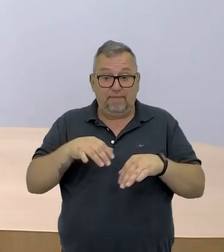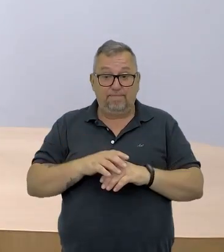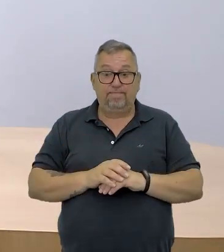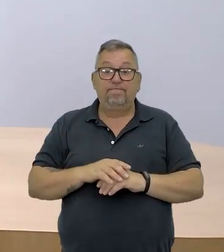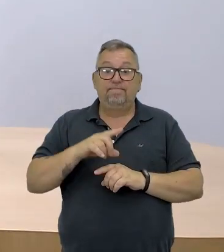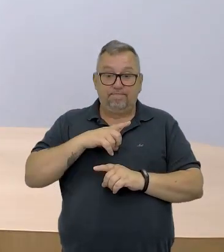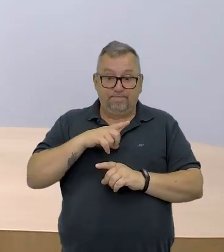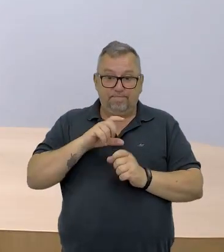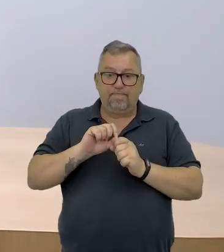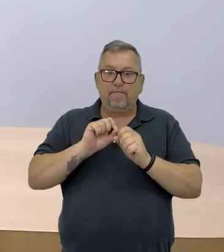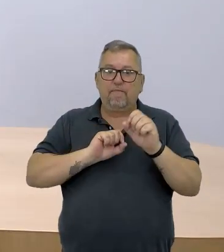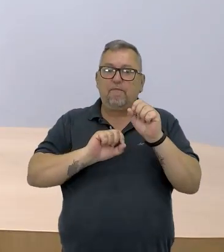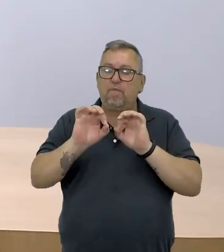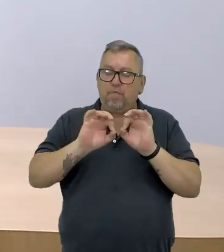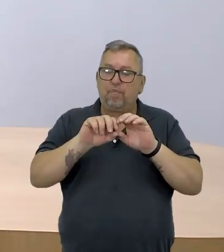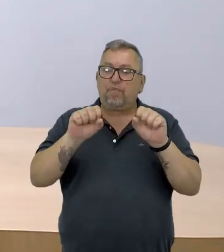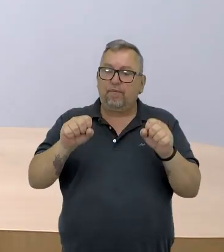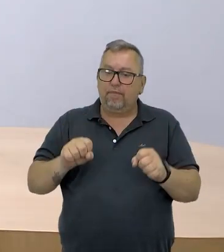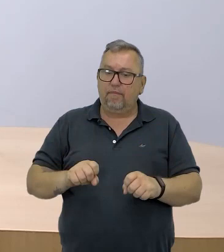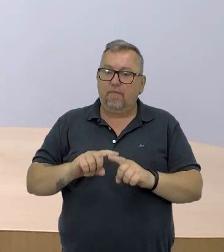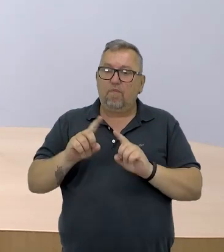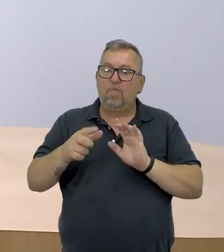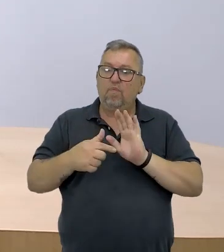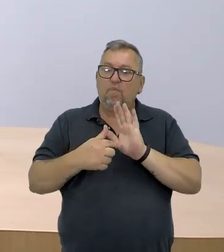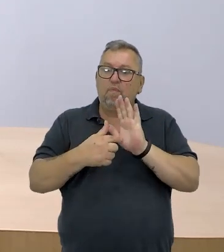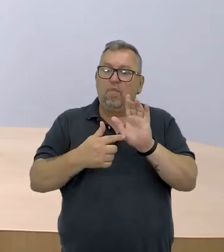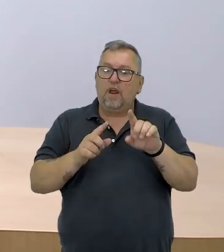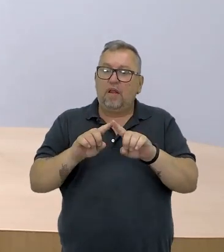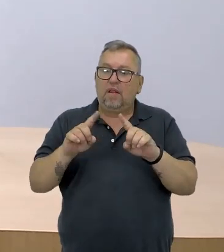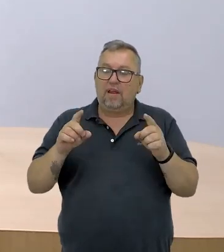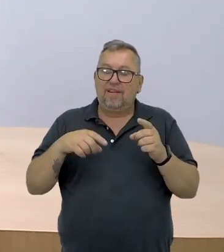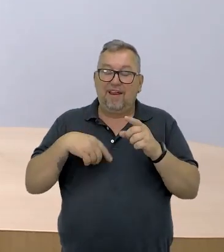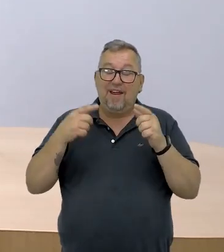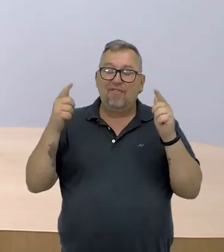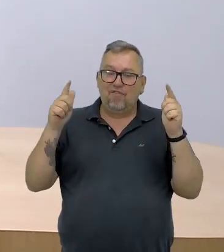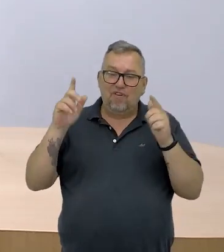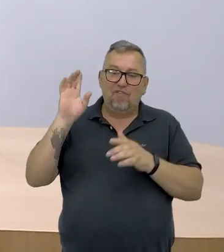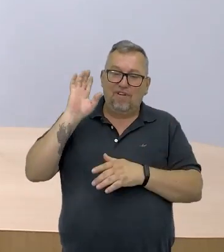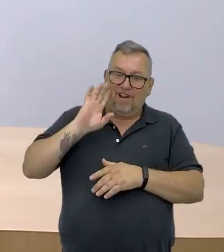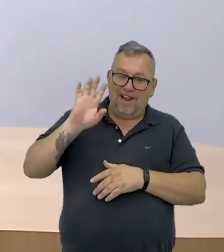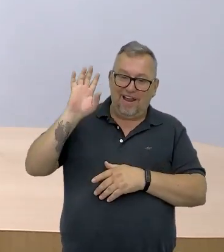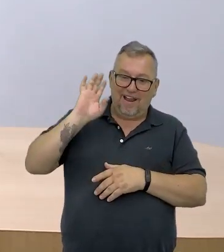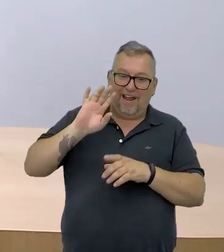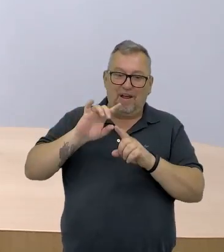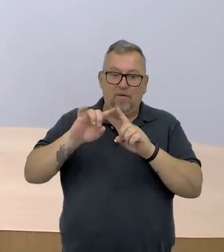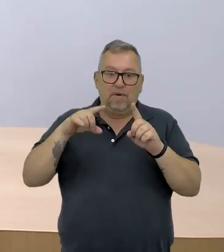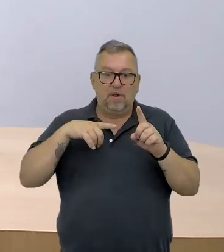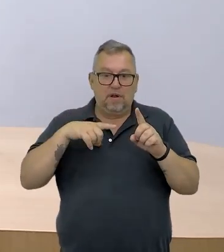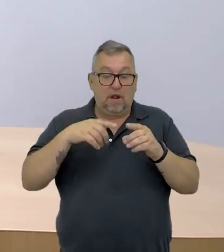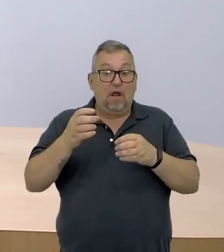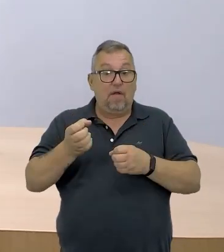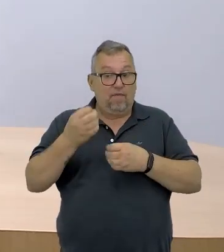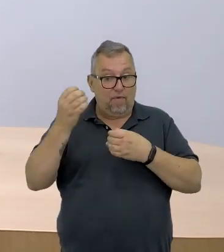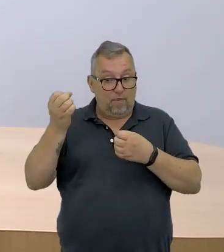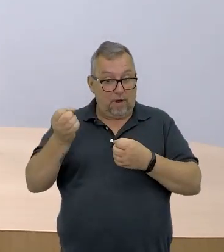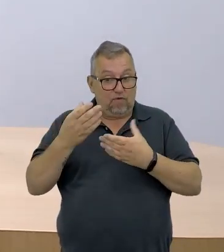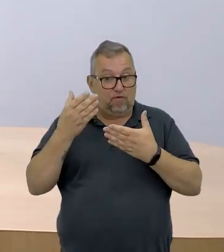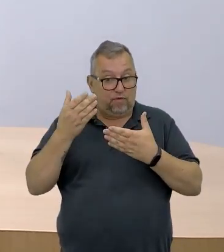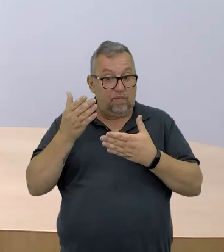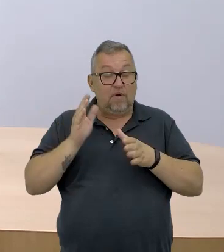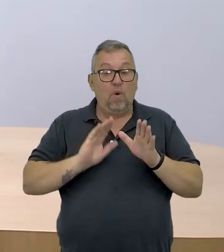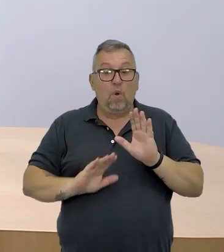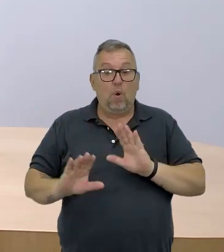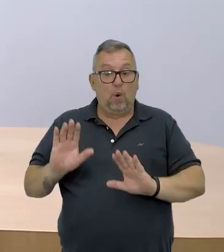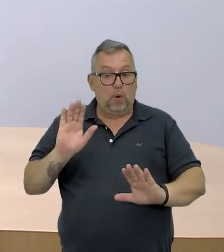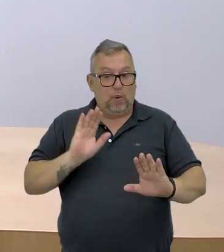sistematizado, porque é uma apresentação. Tem que ser divertido, tem que ser legal, mas ele tem que ser informativo, tá? Então, tomem